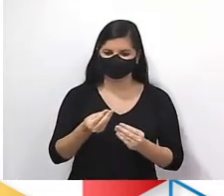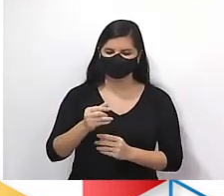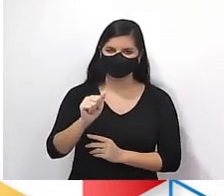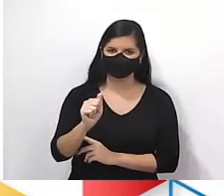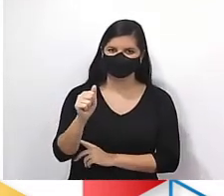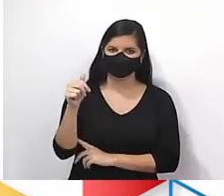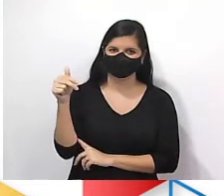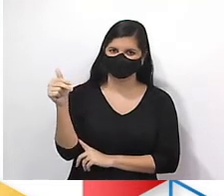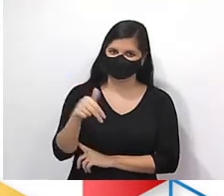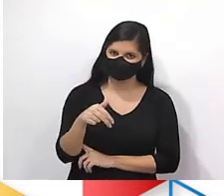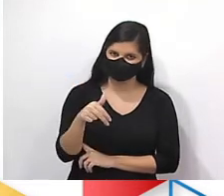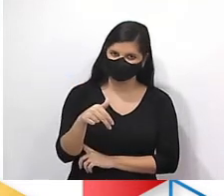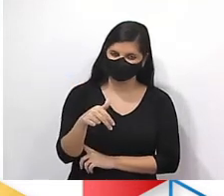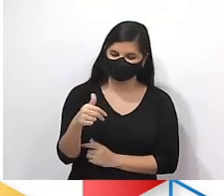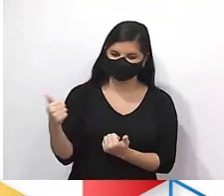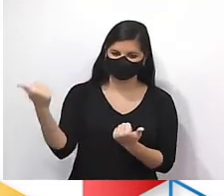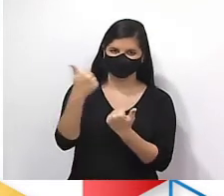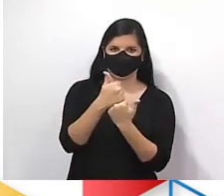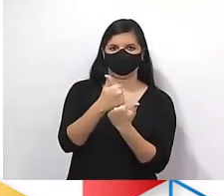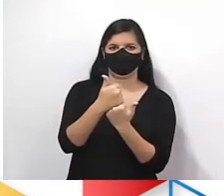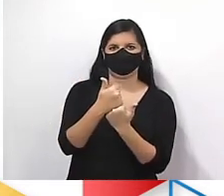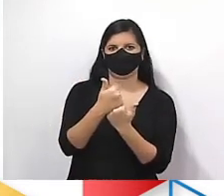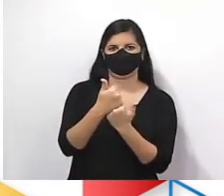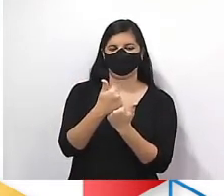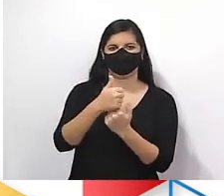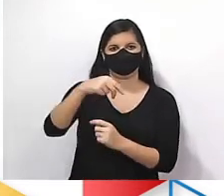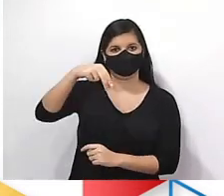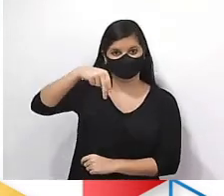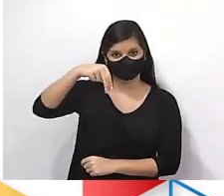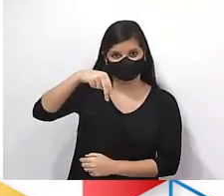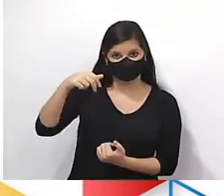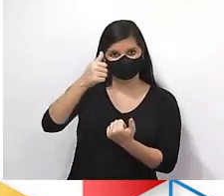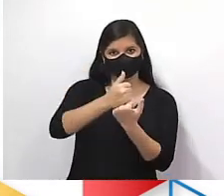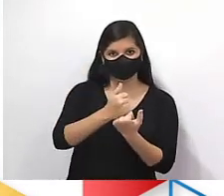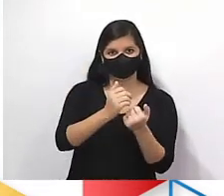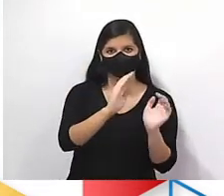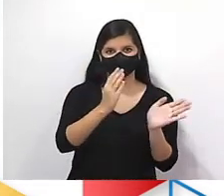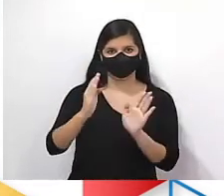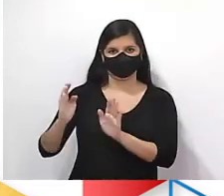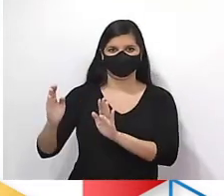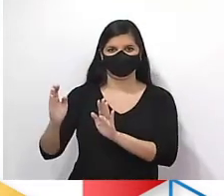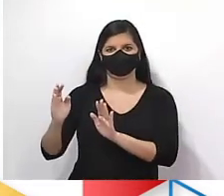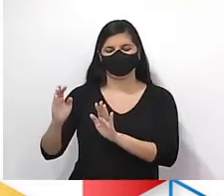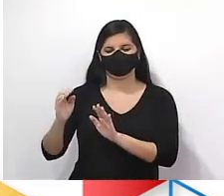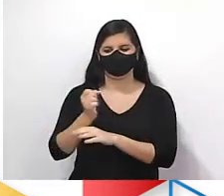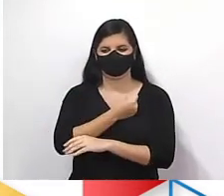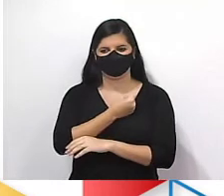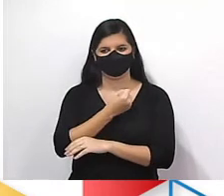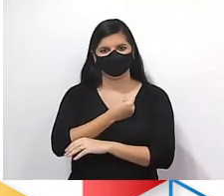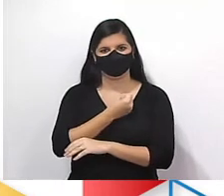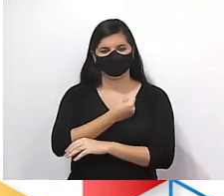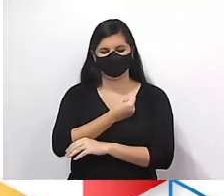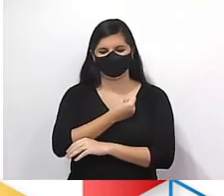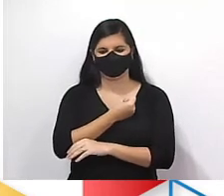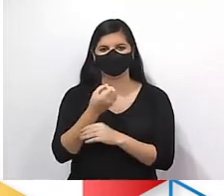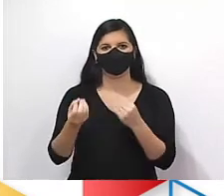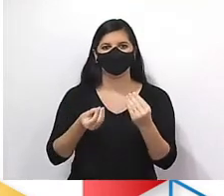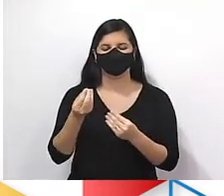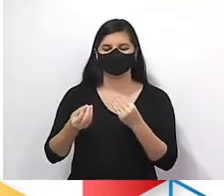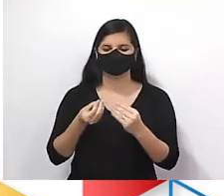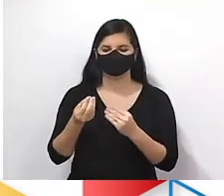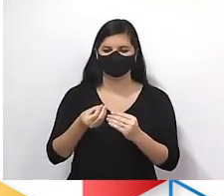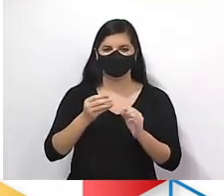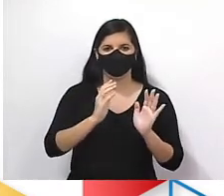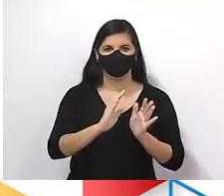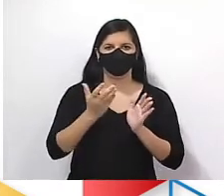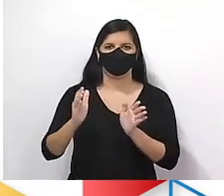Eu vou substituir o n pela sequência numérica em ordem. Como é que eu faço isso aí? A